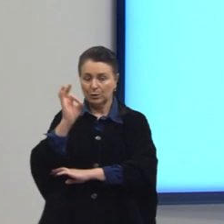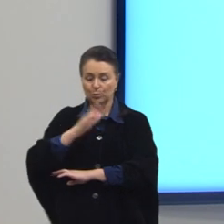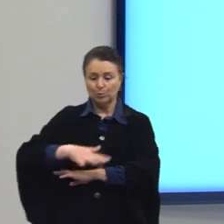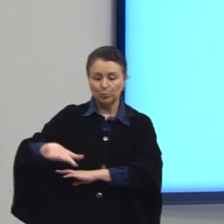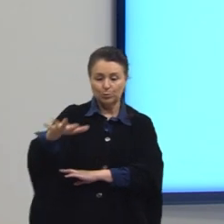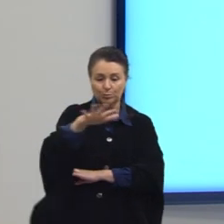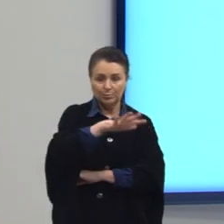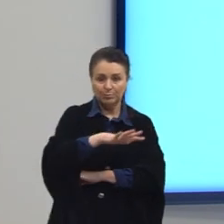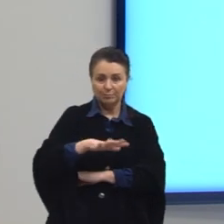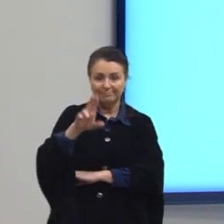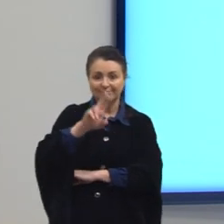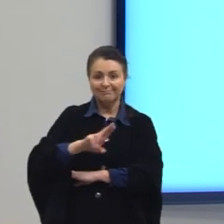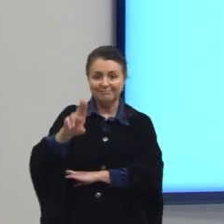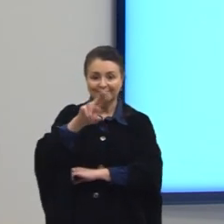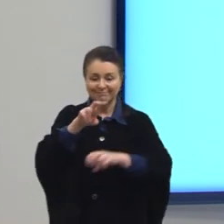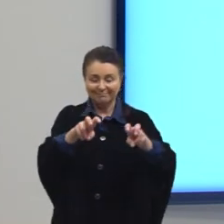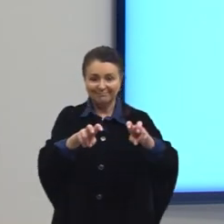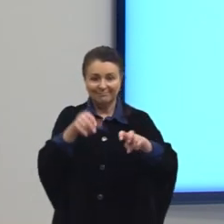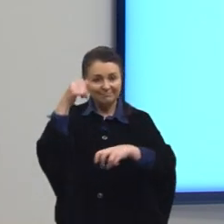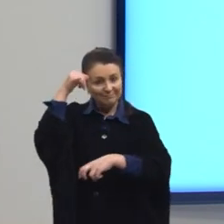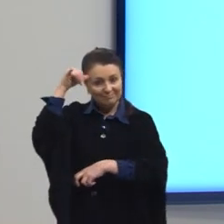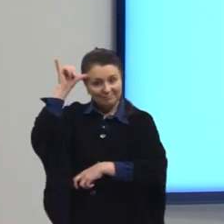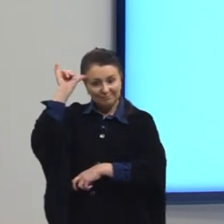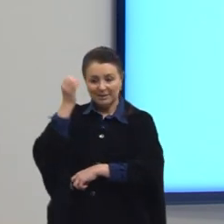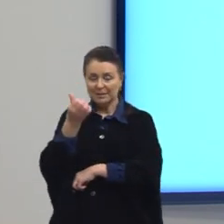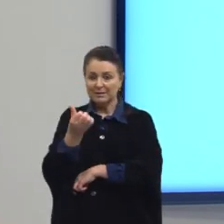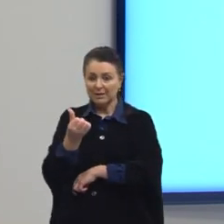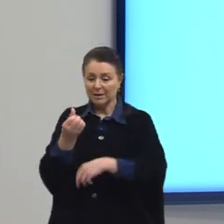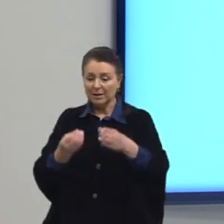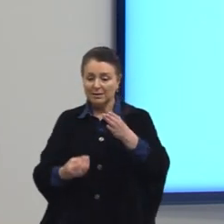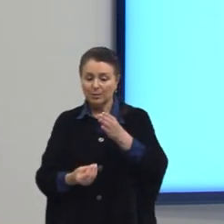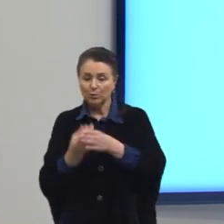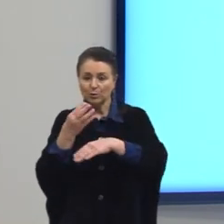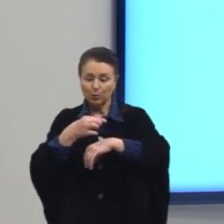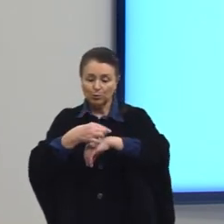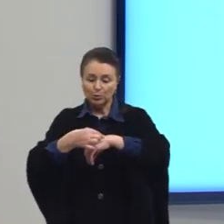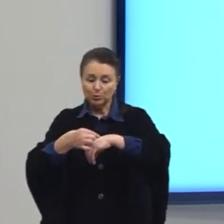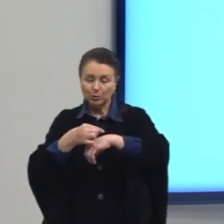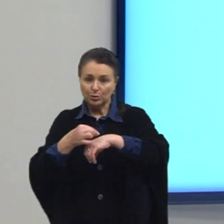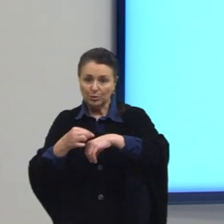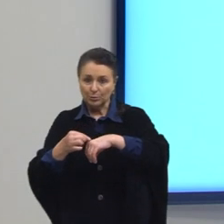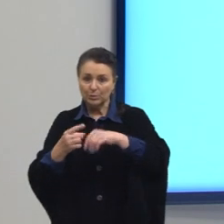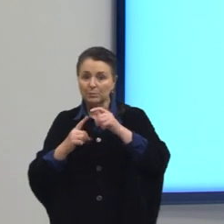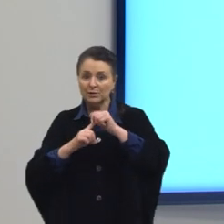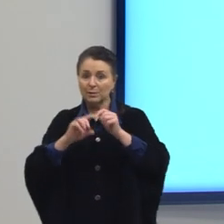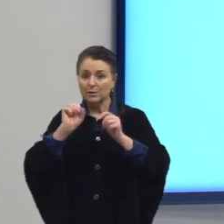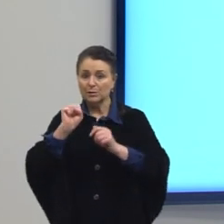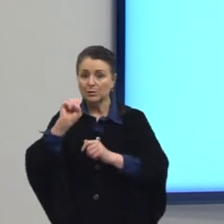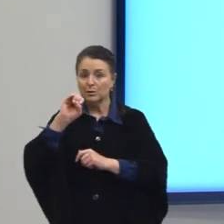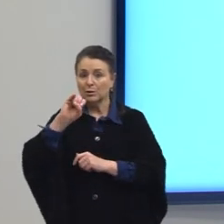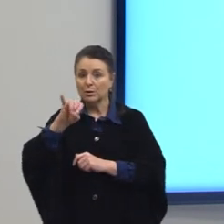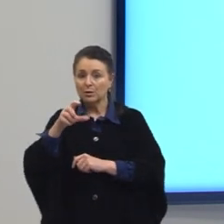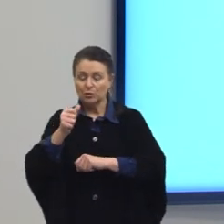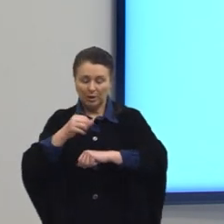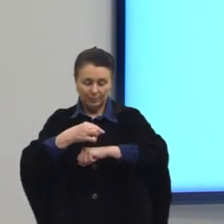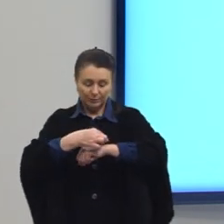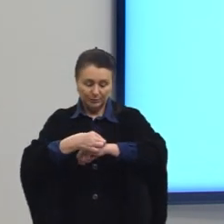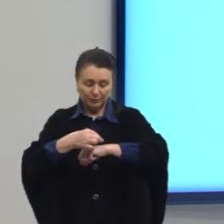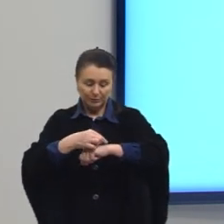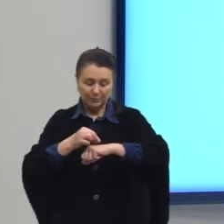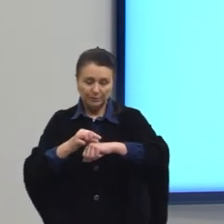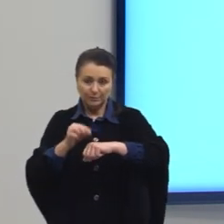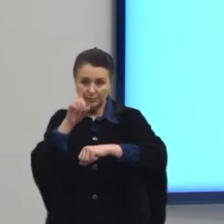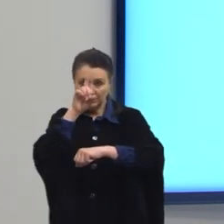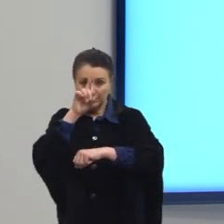pecuária. E 6% à produção de grãos, em especial a soja. O uso de técnicas,